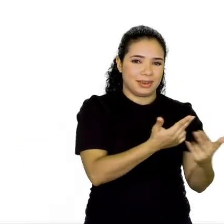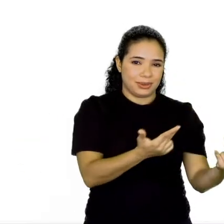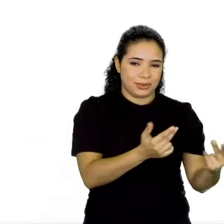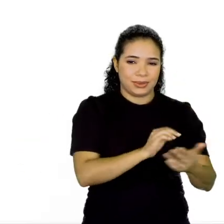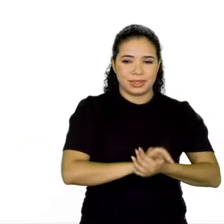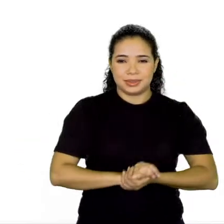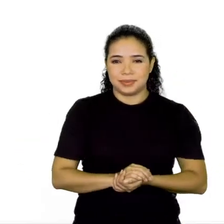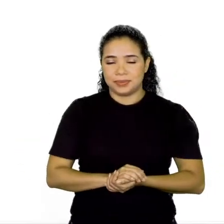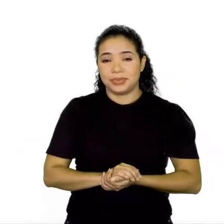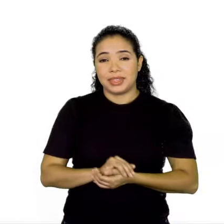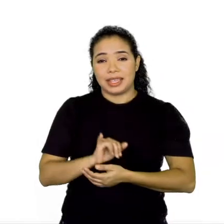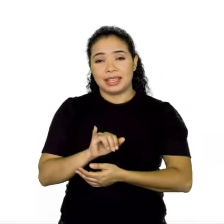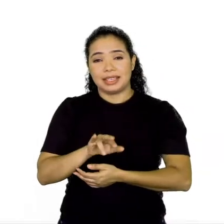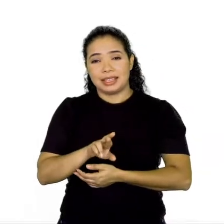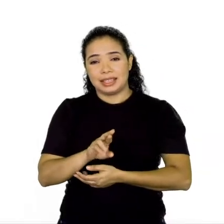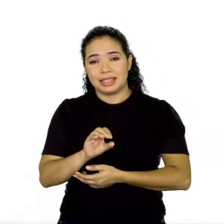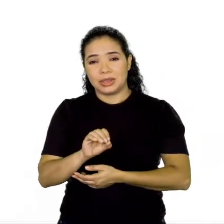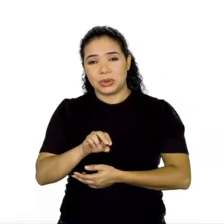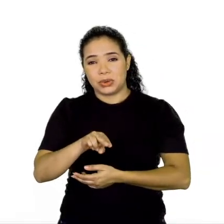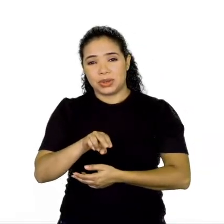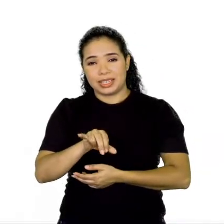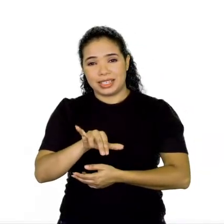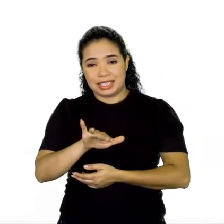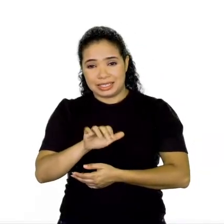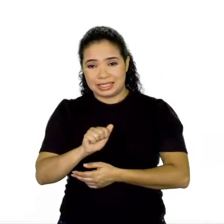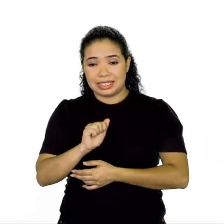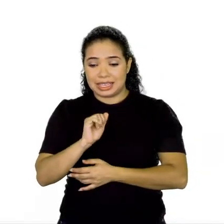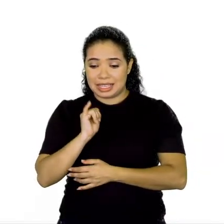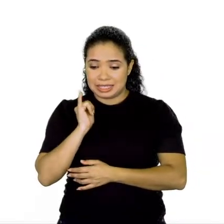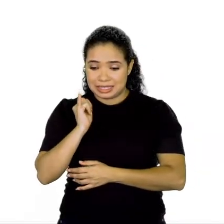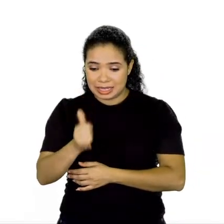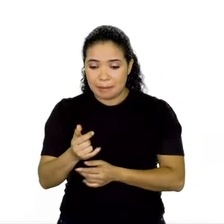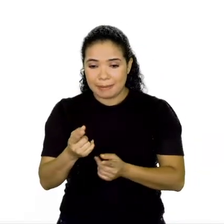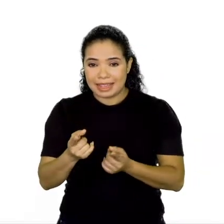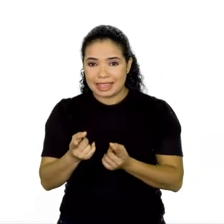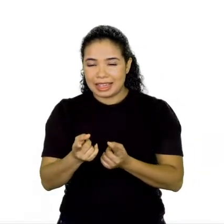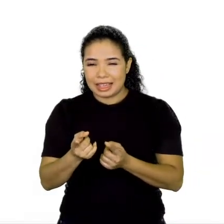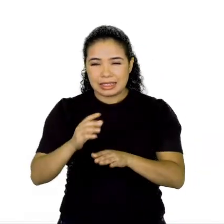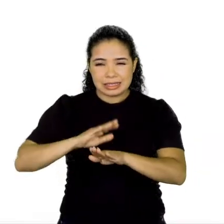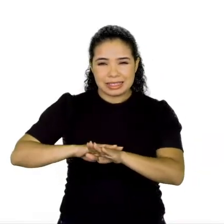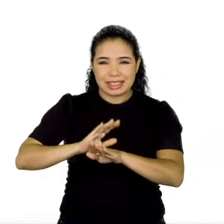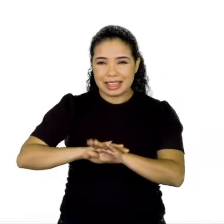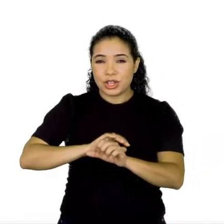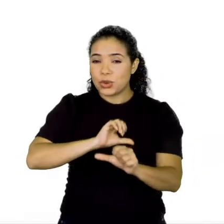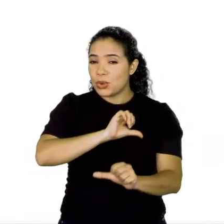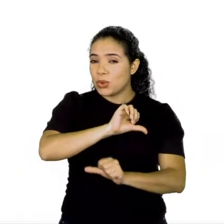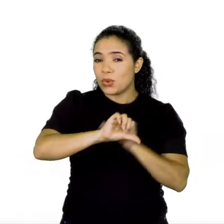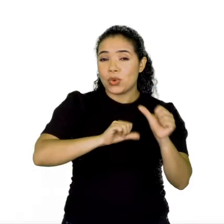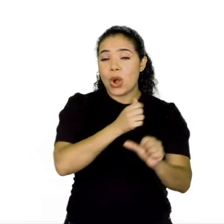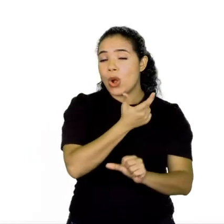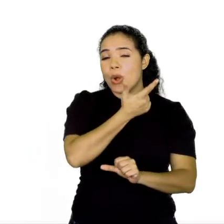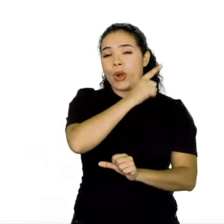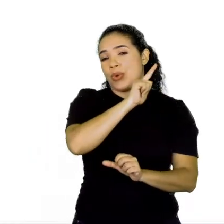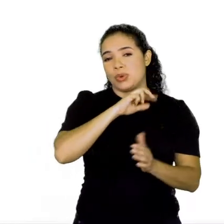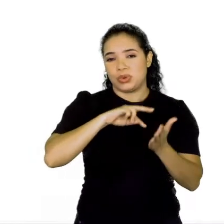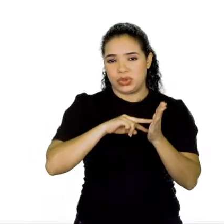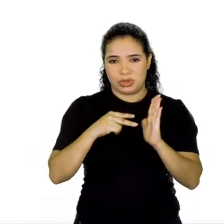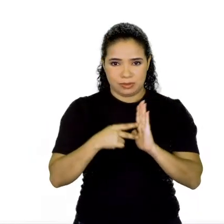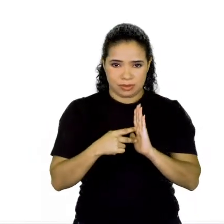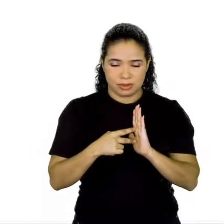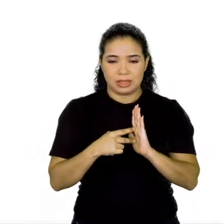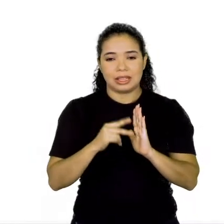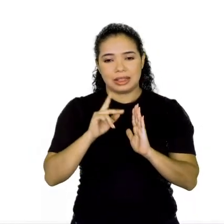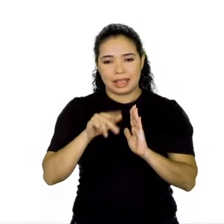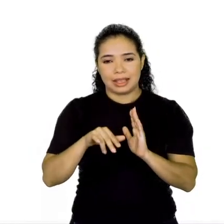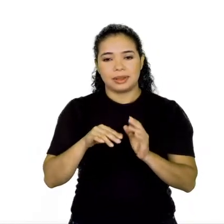representação do contrário daquilo que se afirma. Olha só esse trecho aí que está todo marcado, ele é todo irônico e